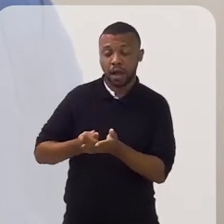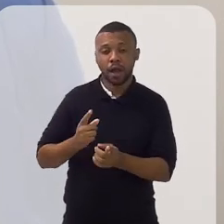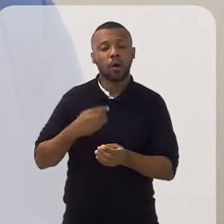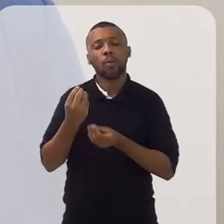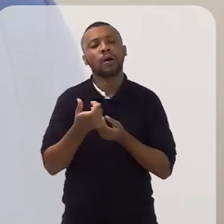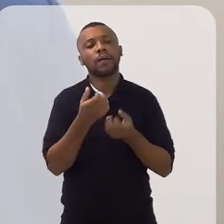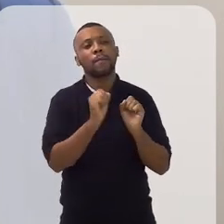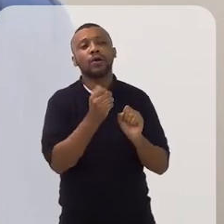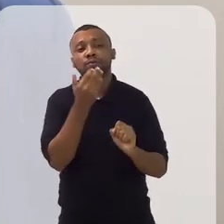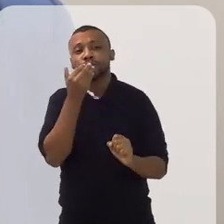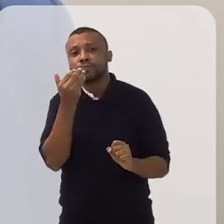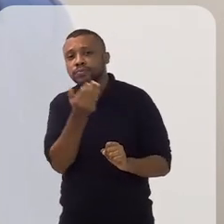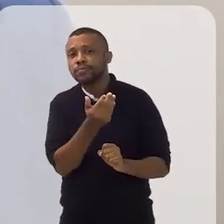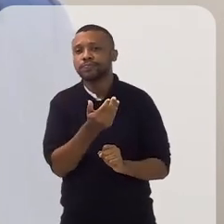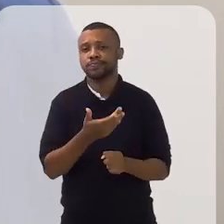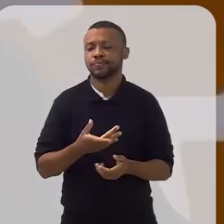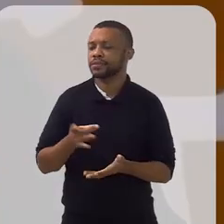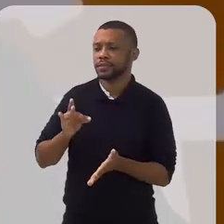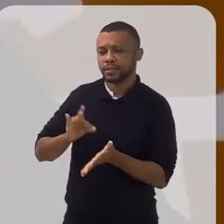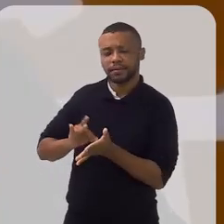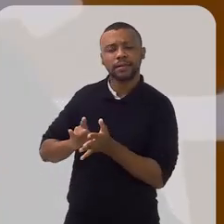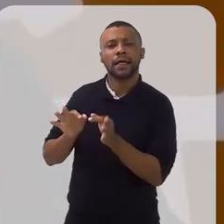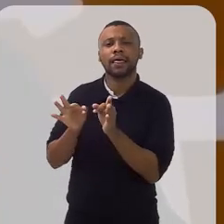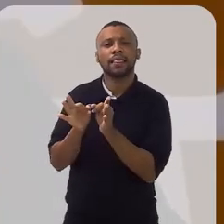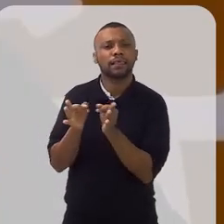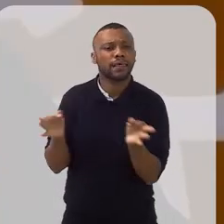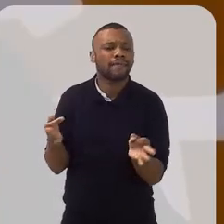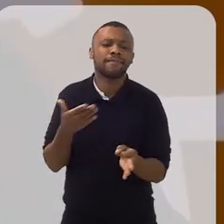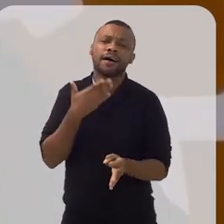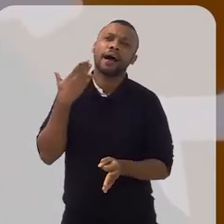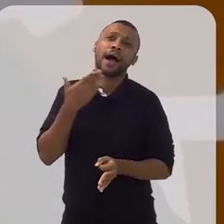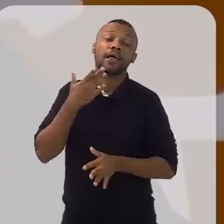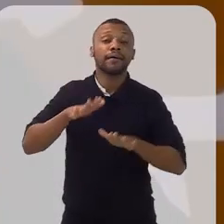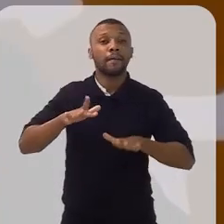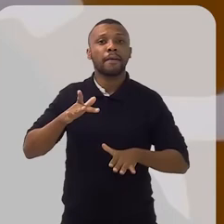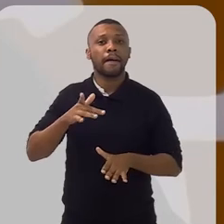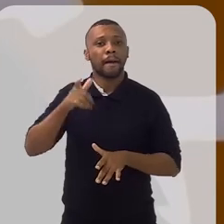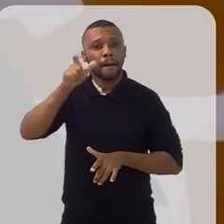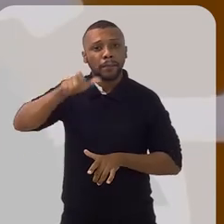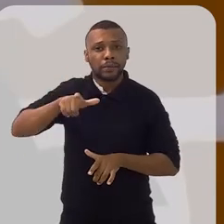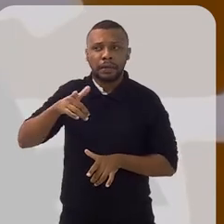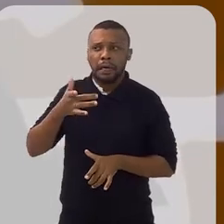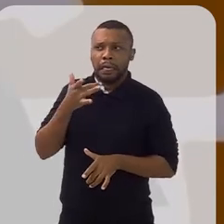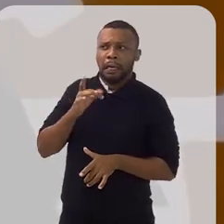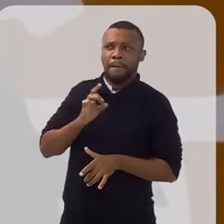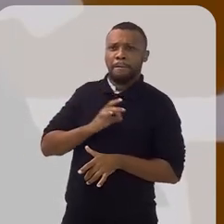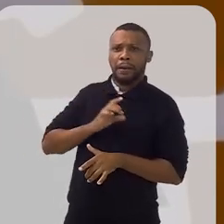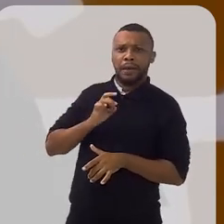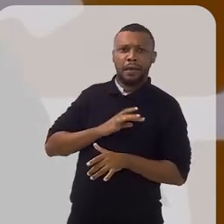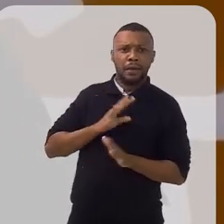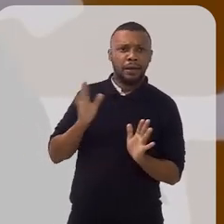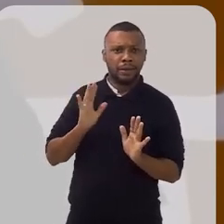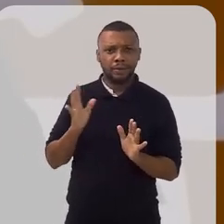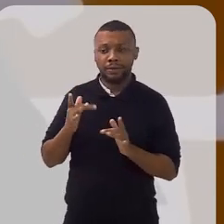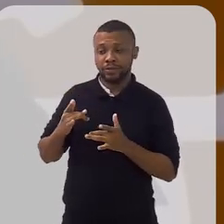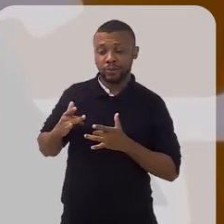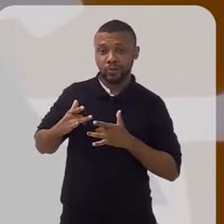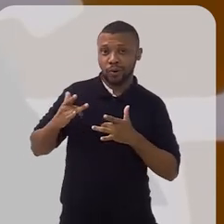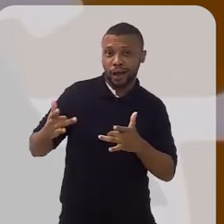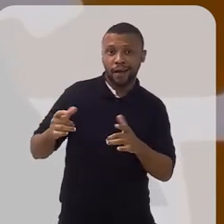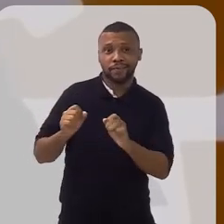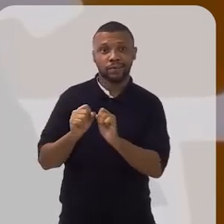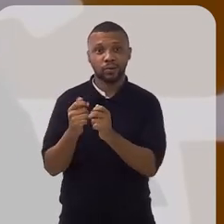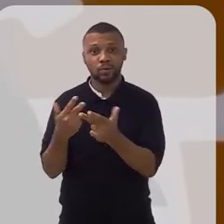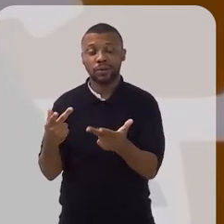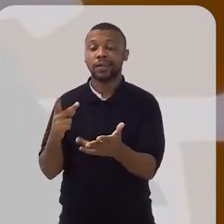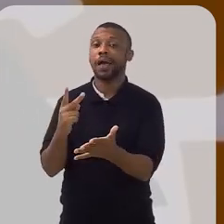como é que ele pode fazer esse processo? Na verdade, é bem simples. As pessoas, às vezes, têm medo, e isso já é histórico. Eu tenho